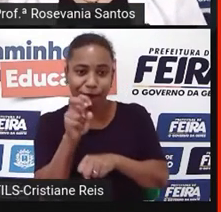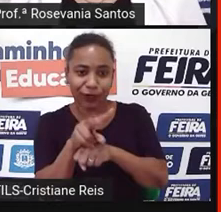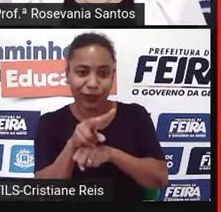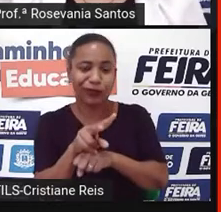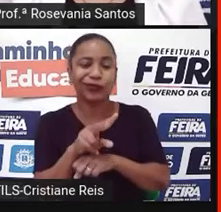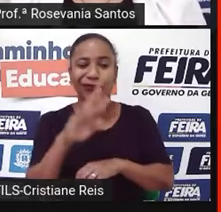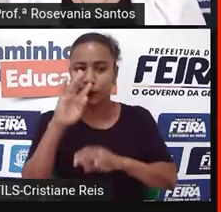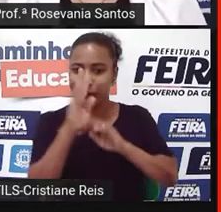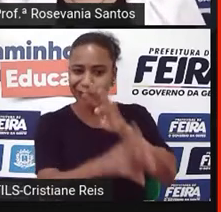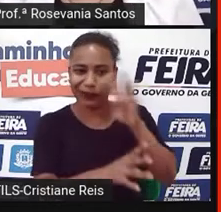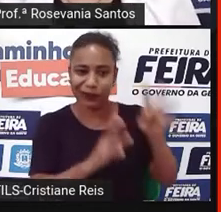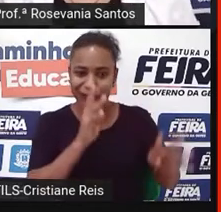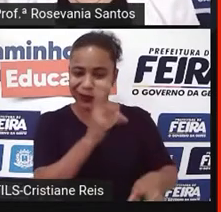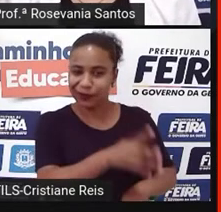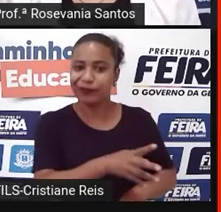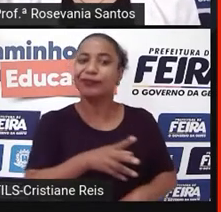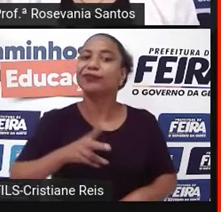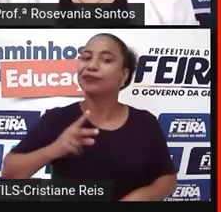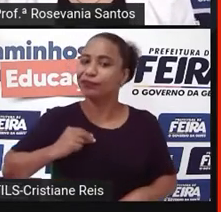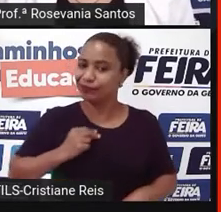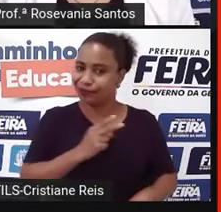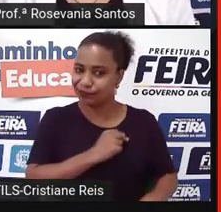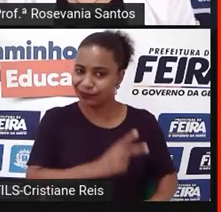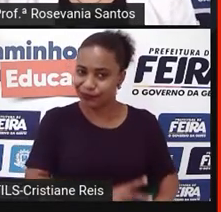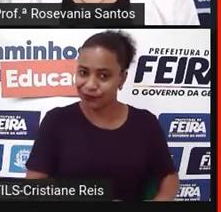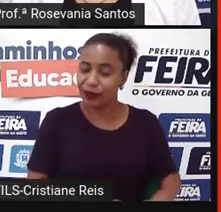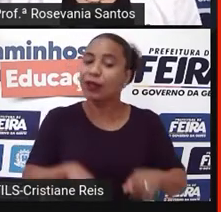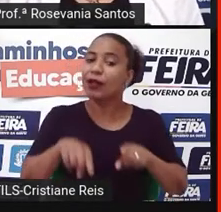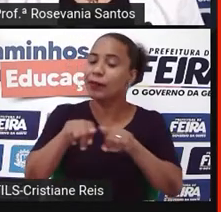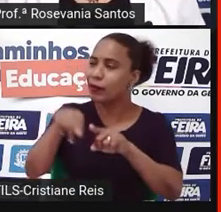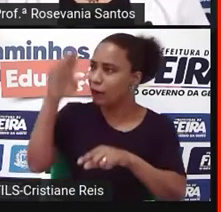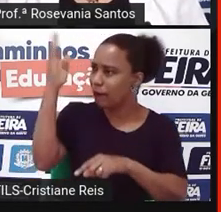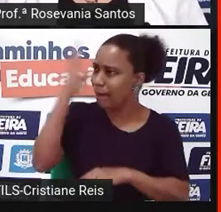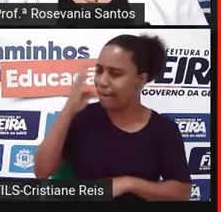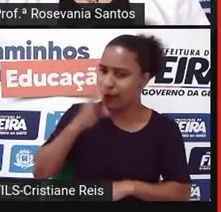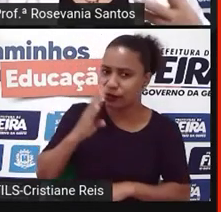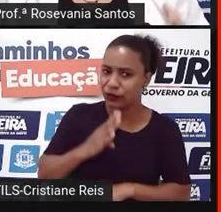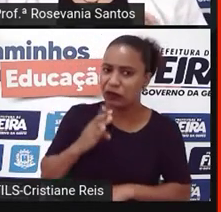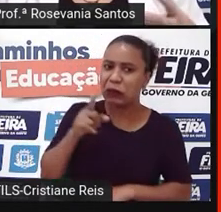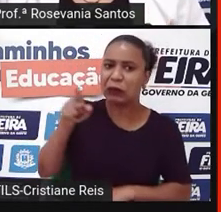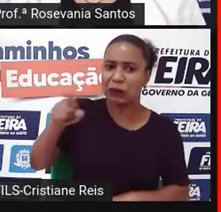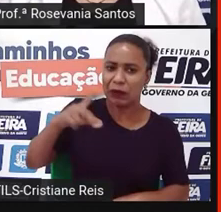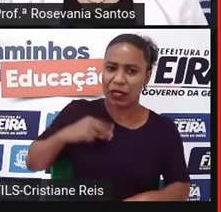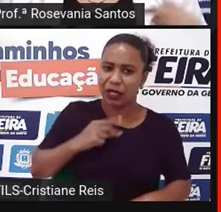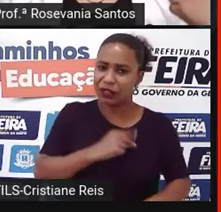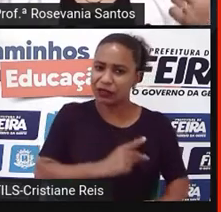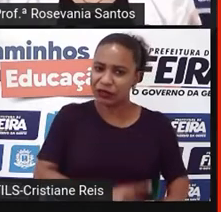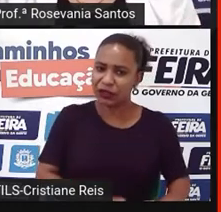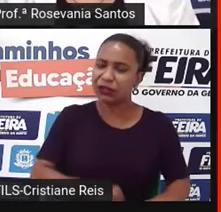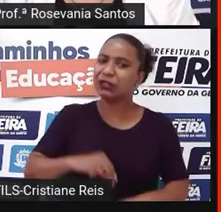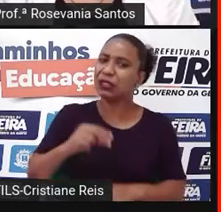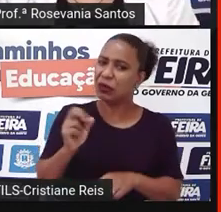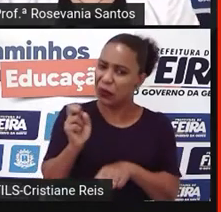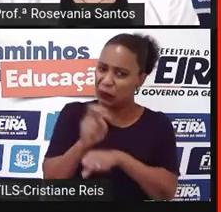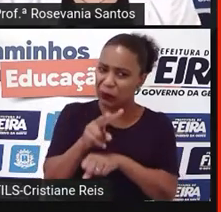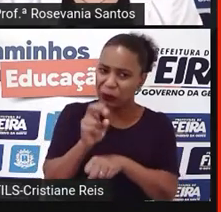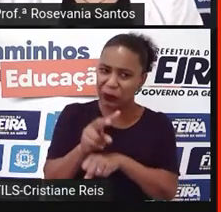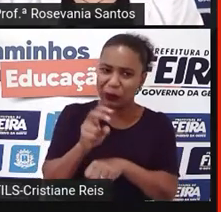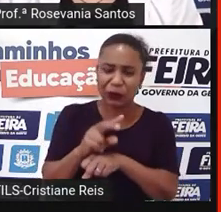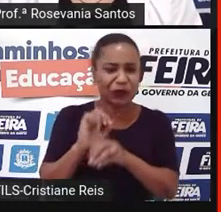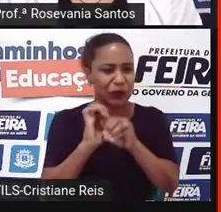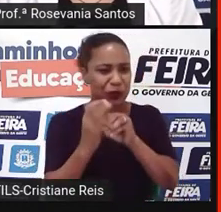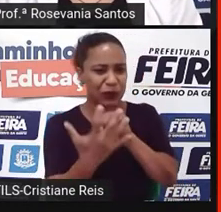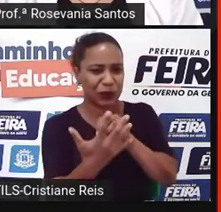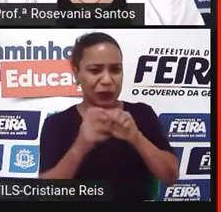inclusive até o Brasil também entrou nessa questão de acusação, ficou acusando a China de ter criado esse